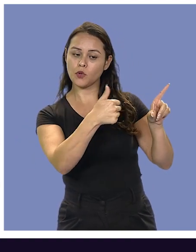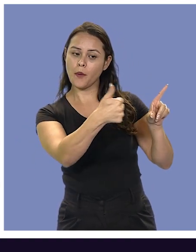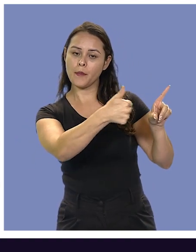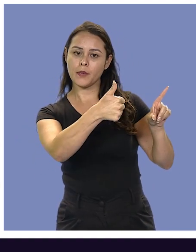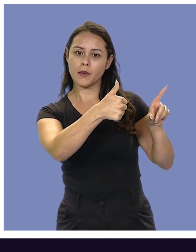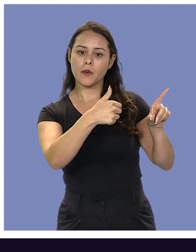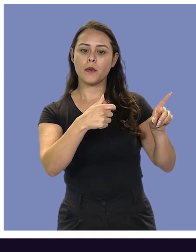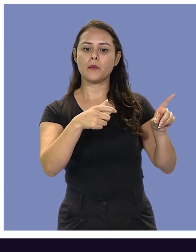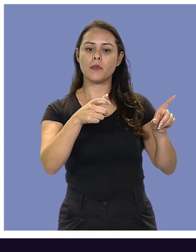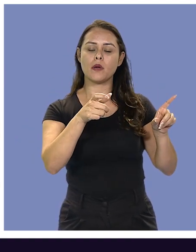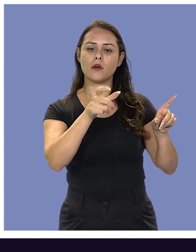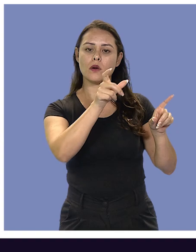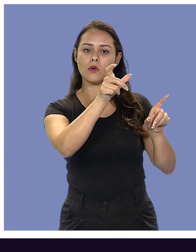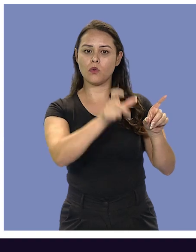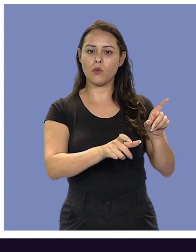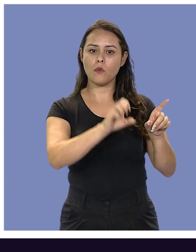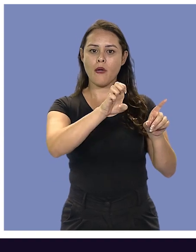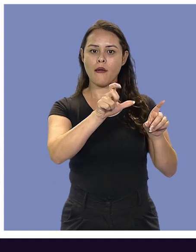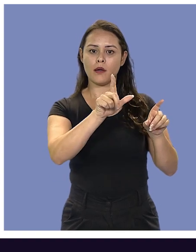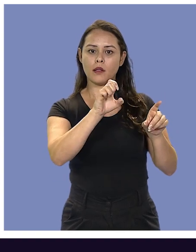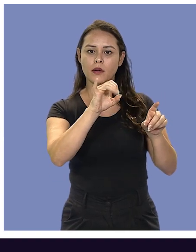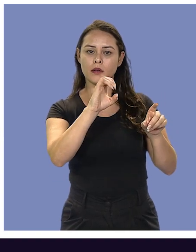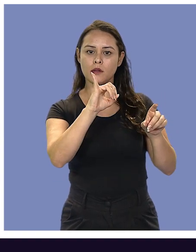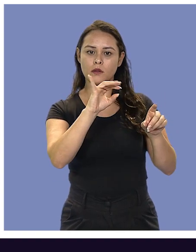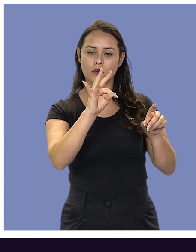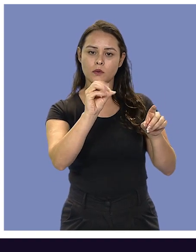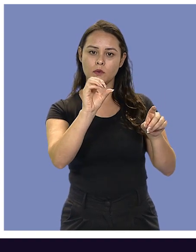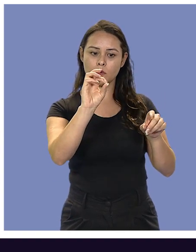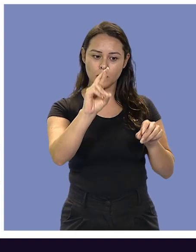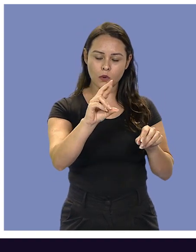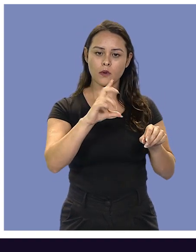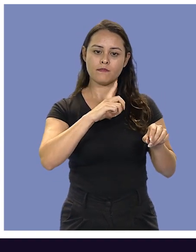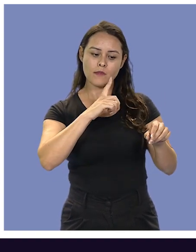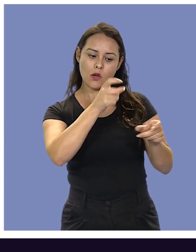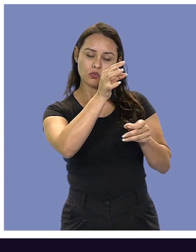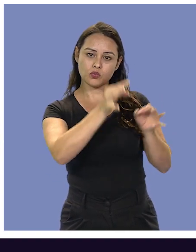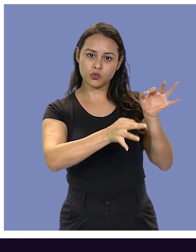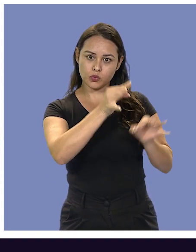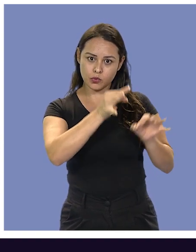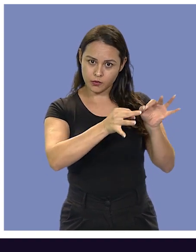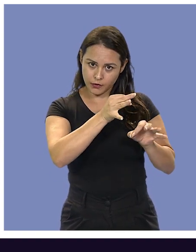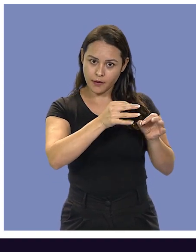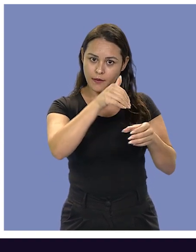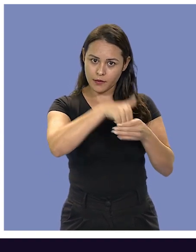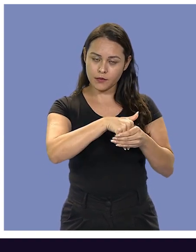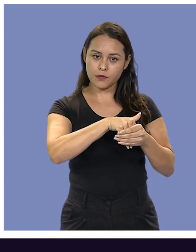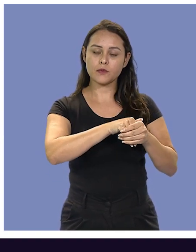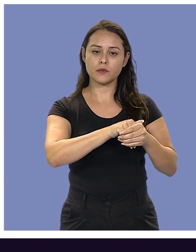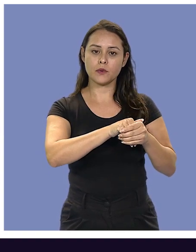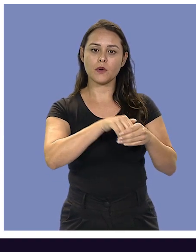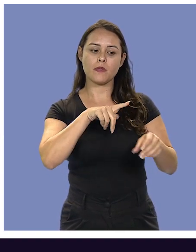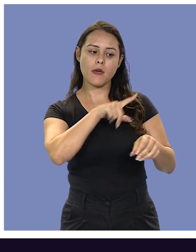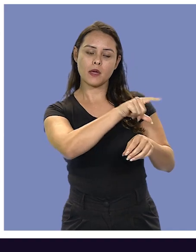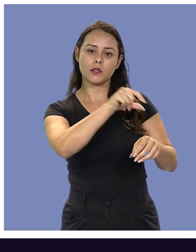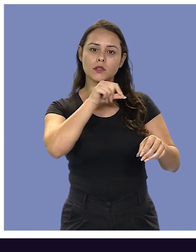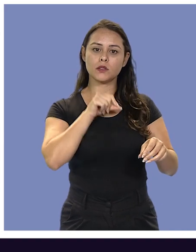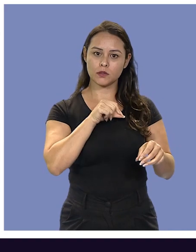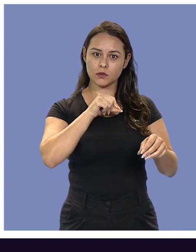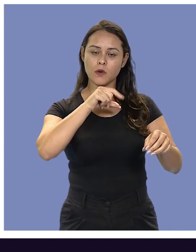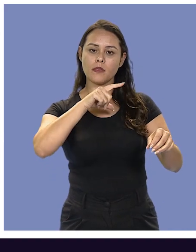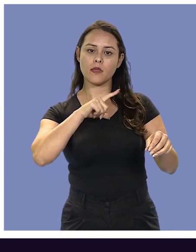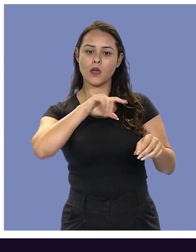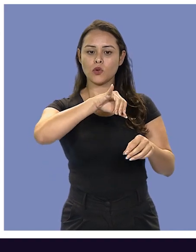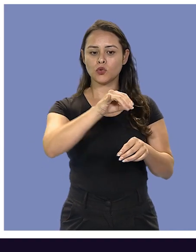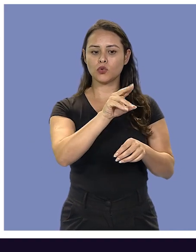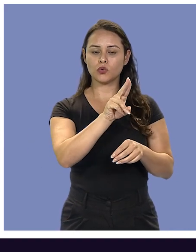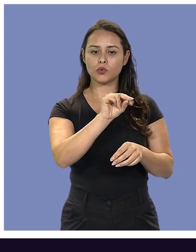página ali, Eleitor e Eleições, clicou ali. Em Eleitor, a gente tem a opção Justificativa Eleitoral. Escolhendo essa,